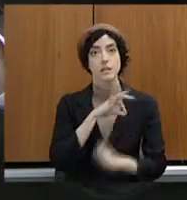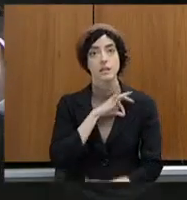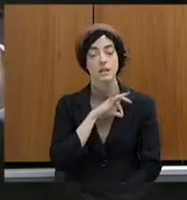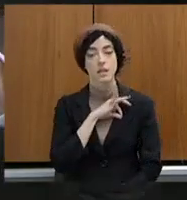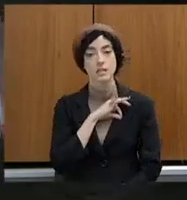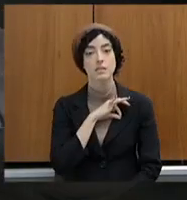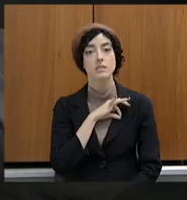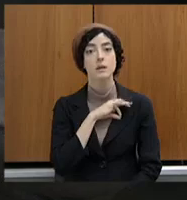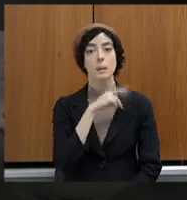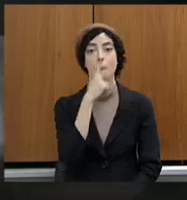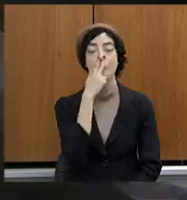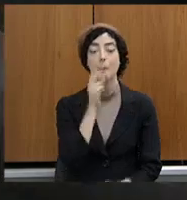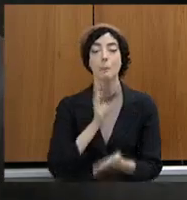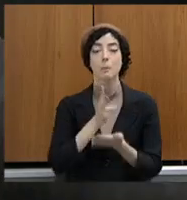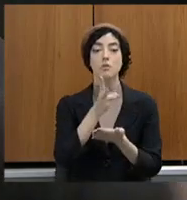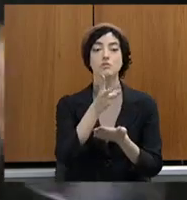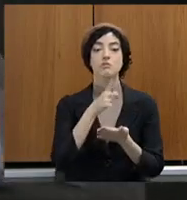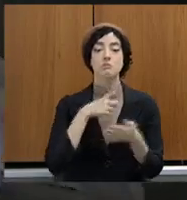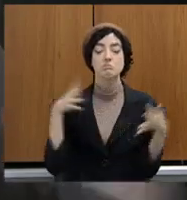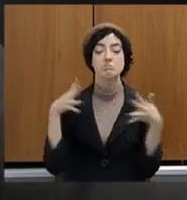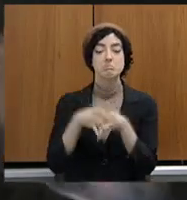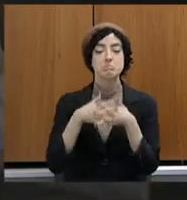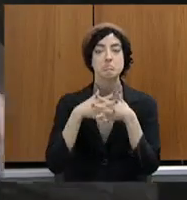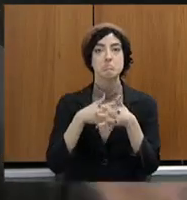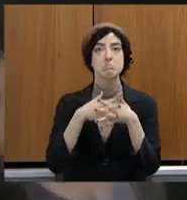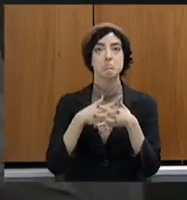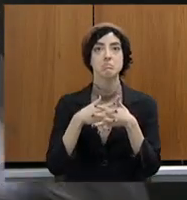da logística da Polícia Civil com a ponta da linha.